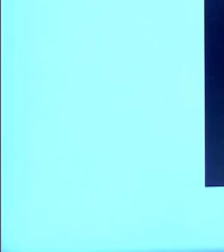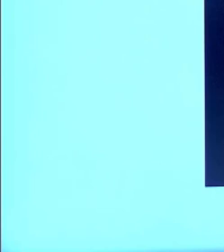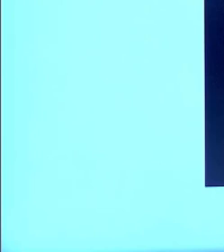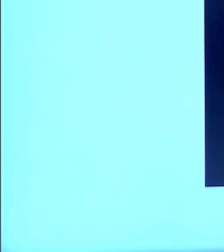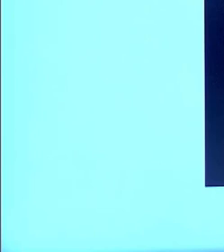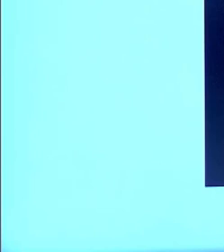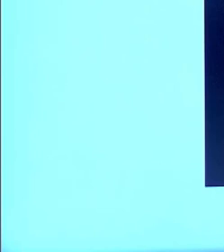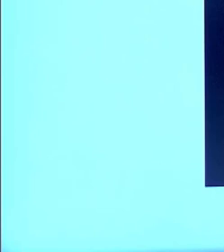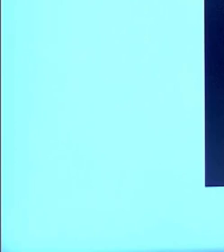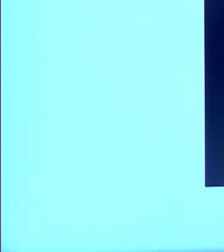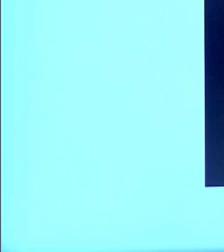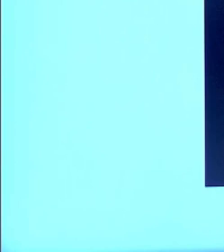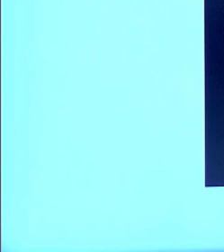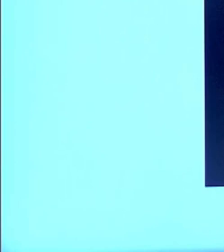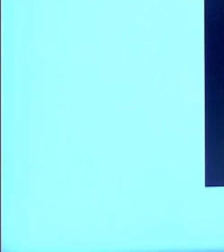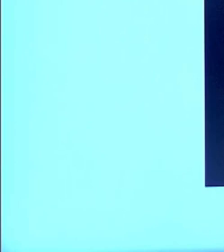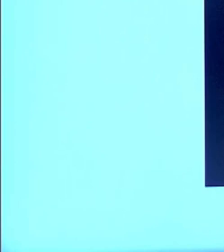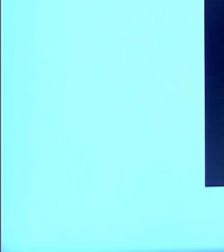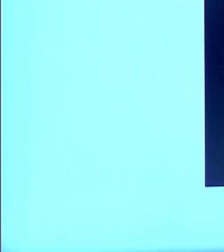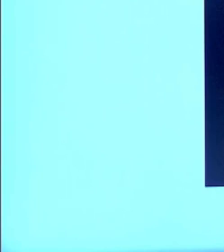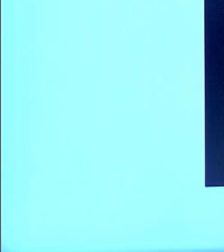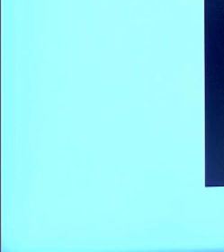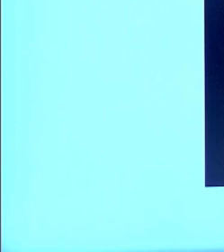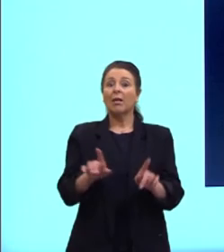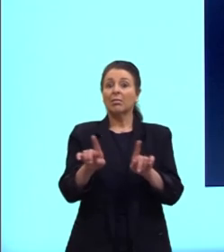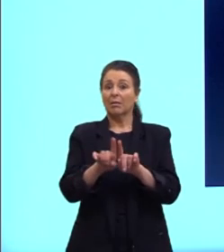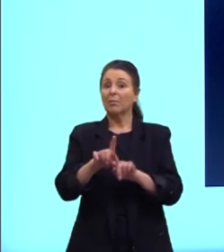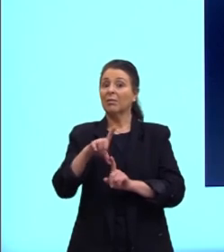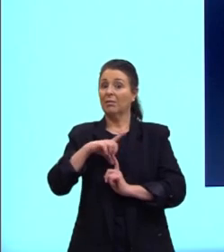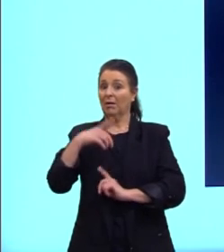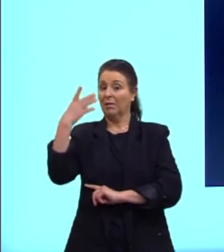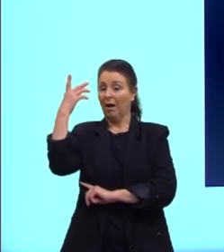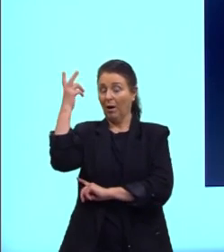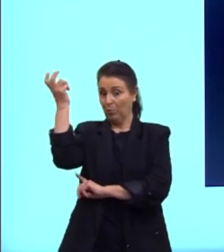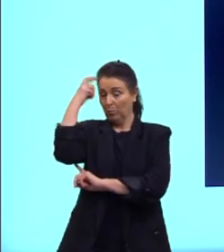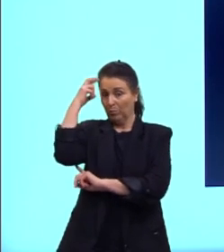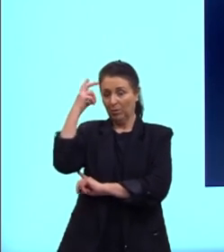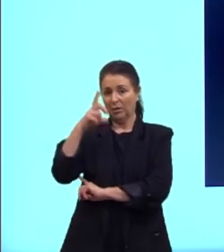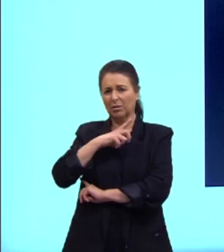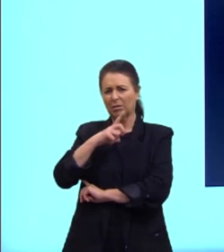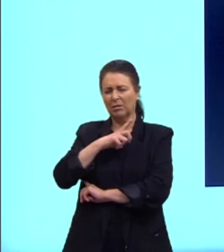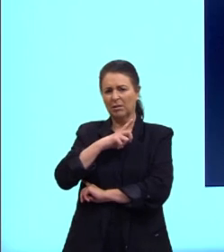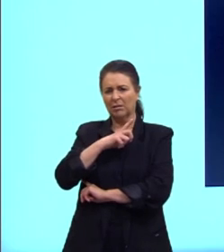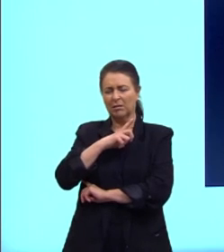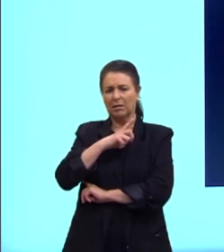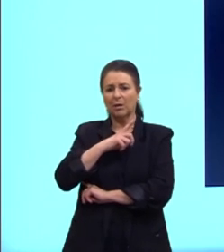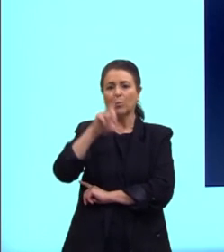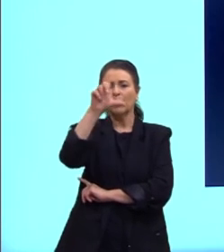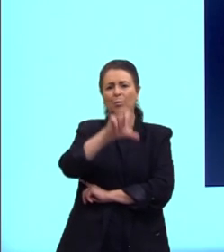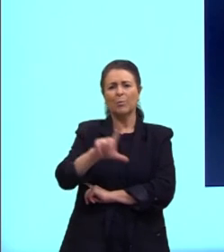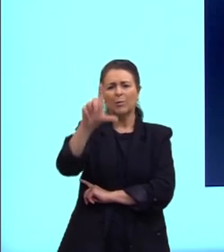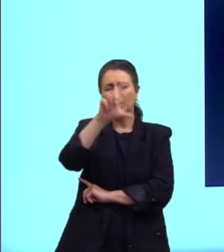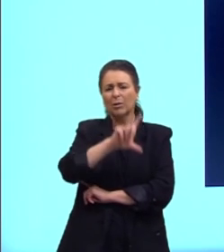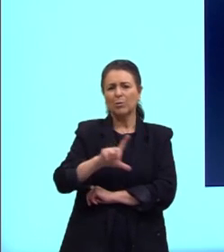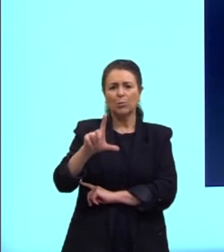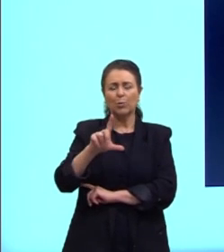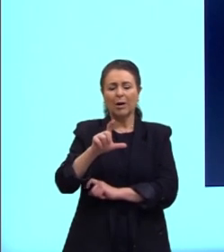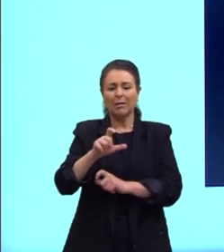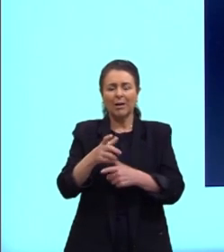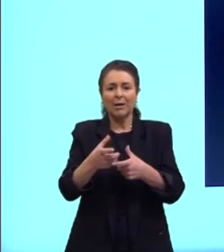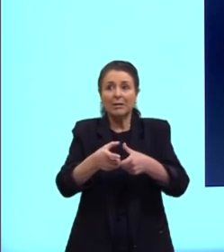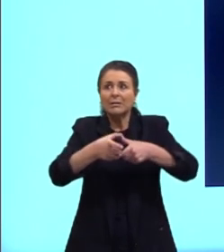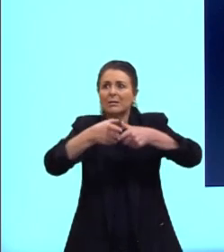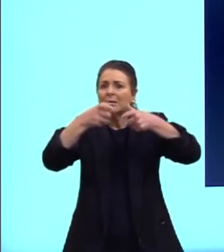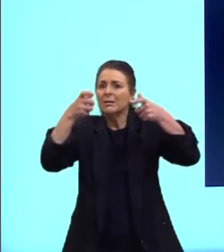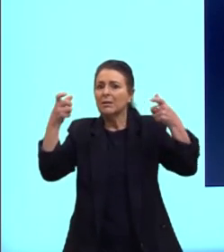que é o nosso almoço. Além da cultura, nós temos uma literatura que é muito ampla,